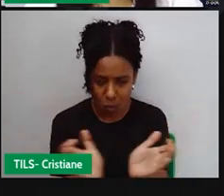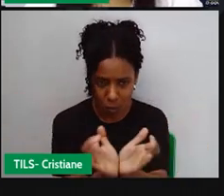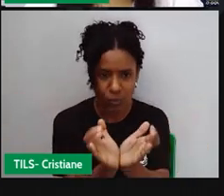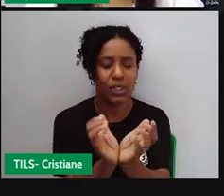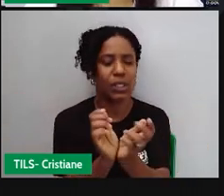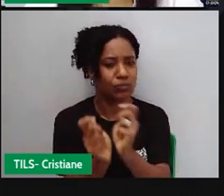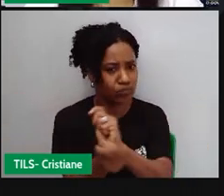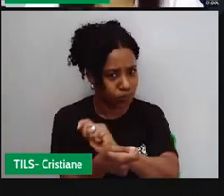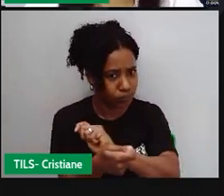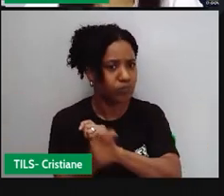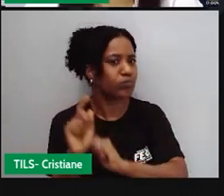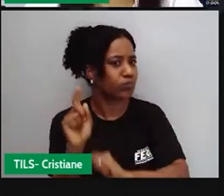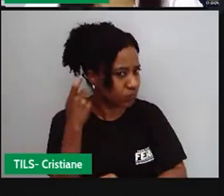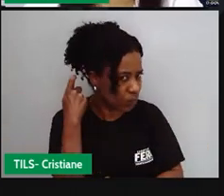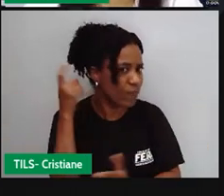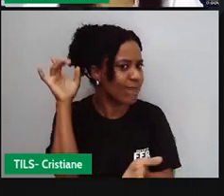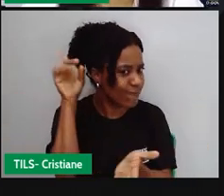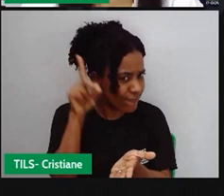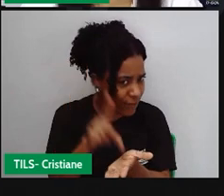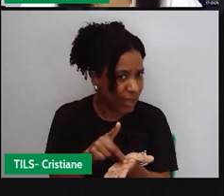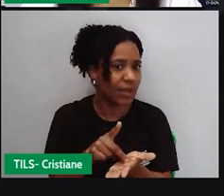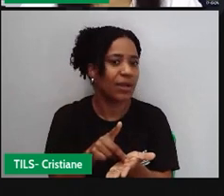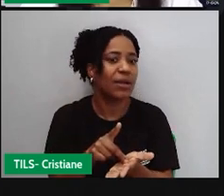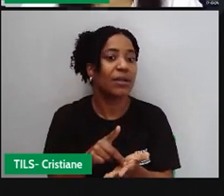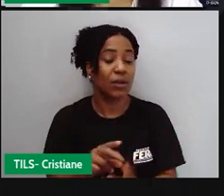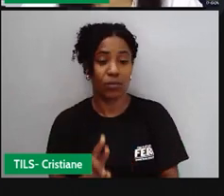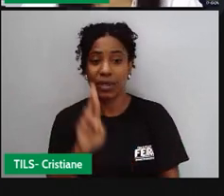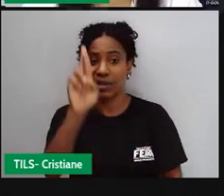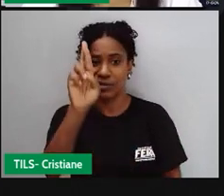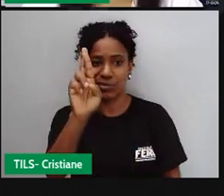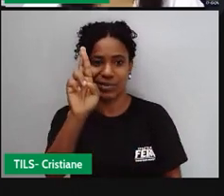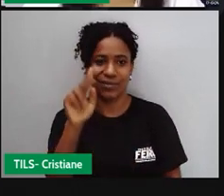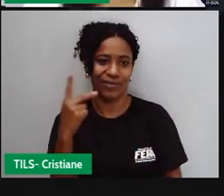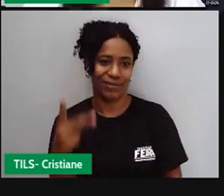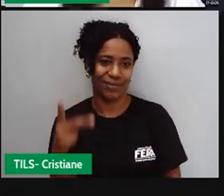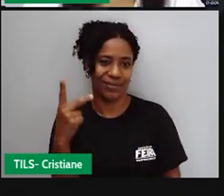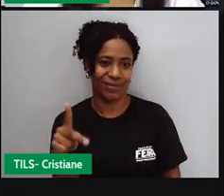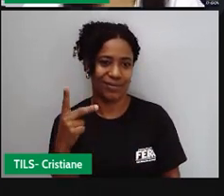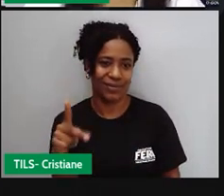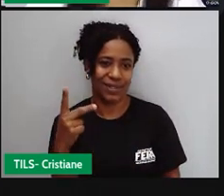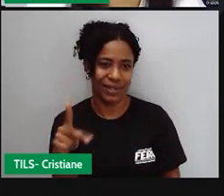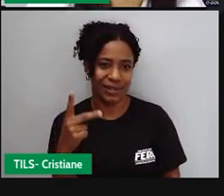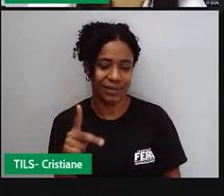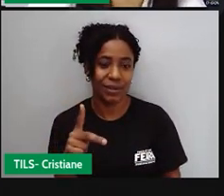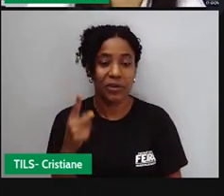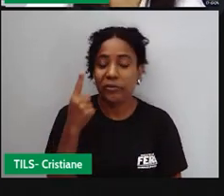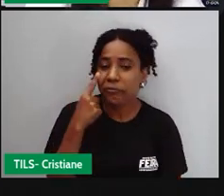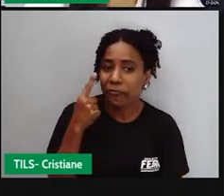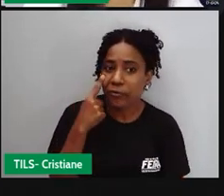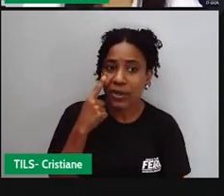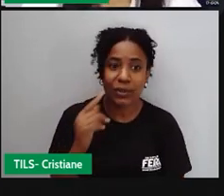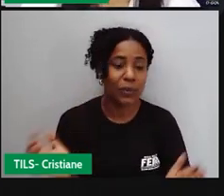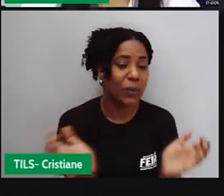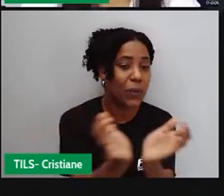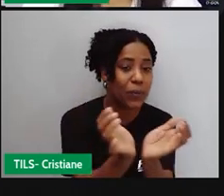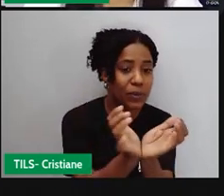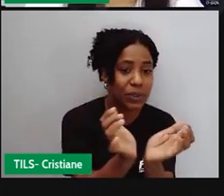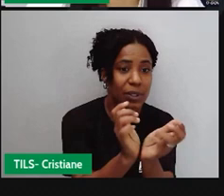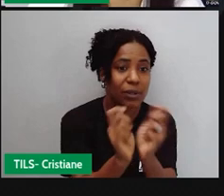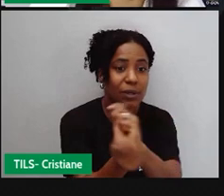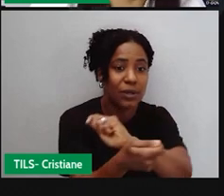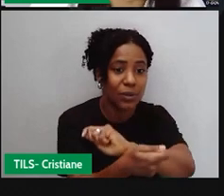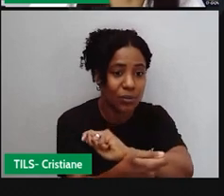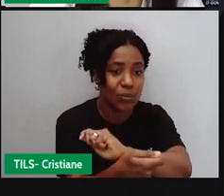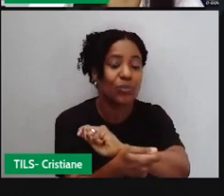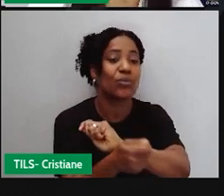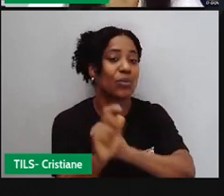realmente uma comunidade quilombola. Então, o a gente observa, quando a gente tem ali uma comunidade foi formada a